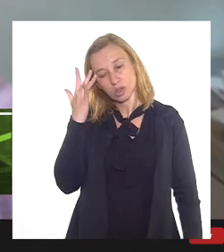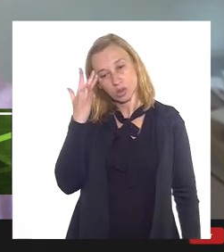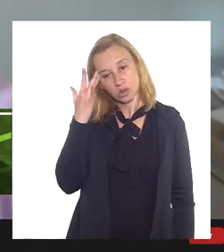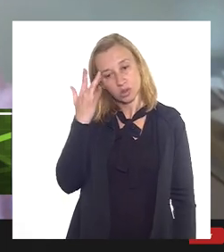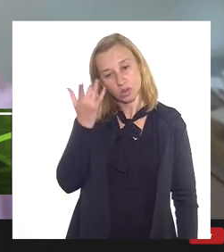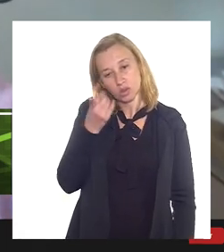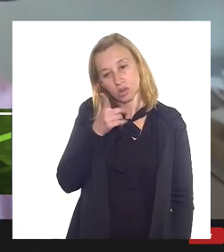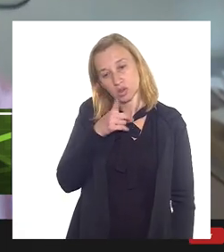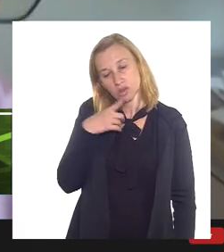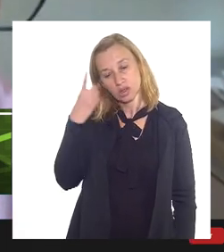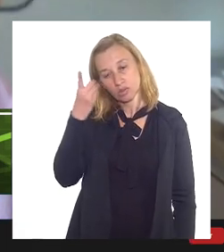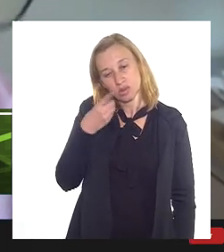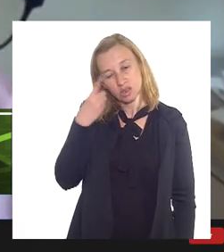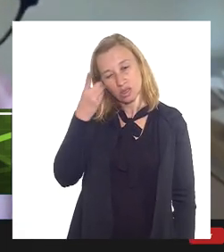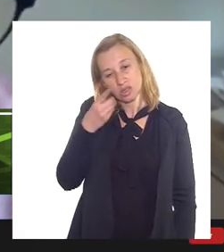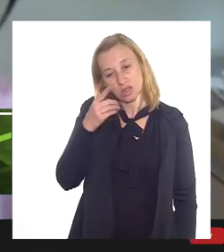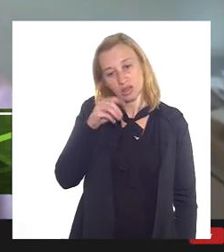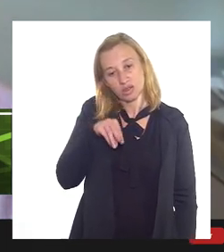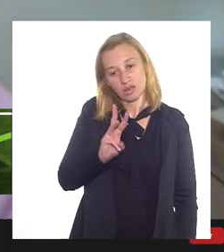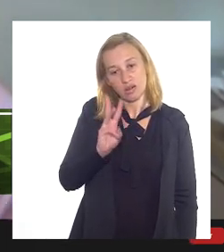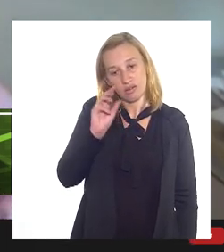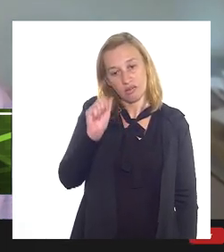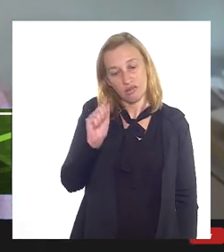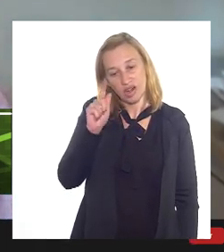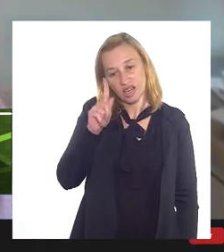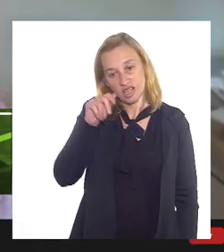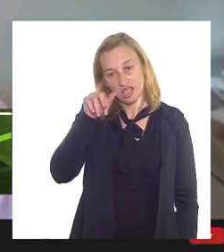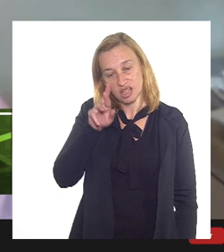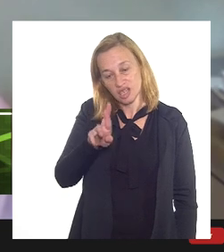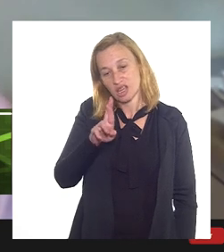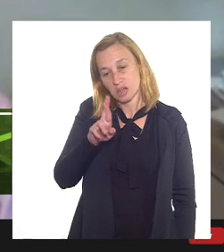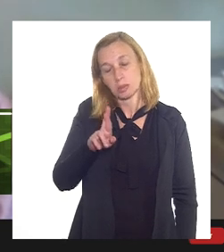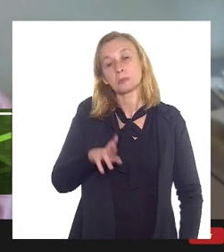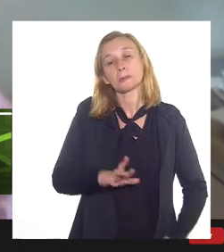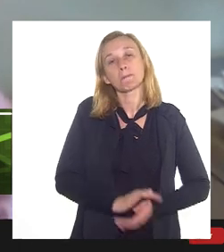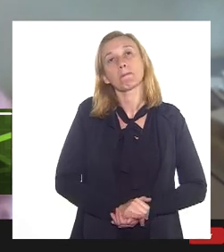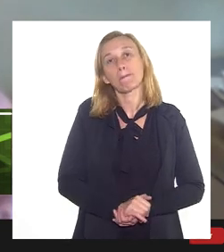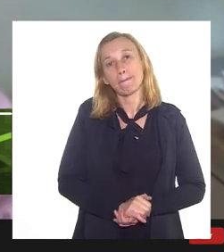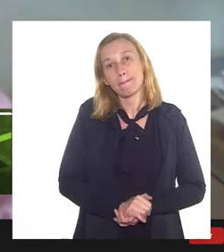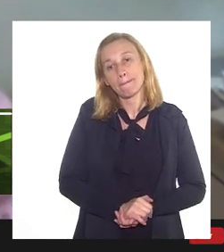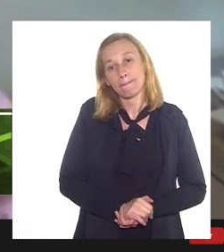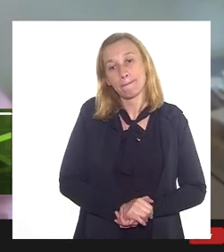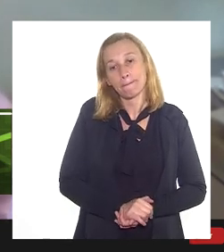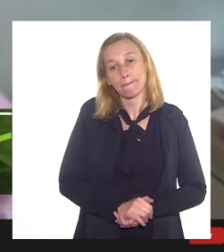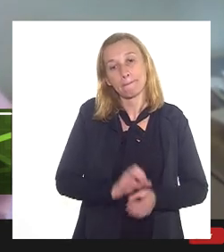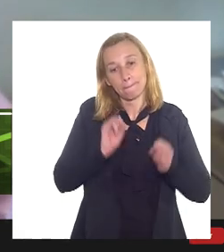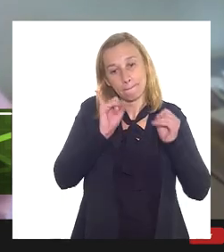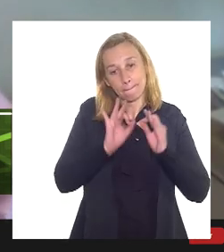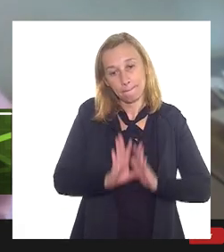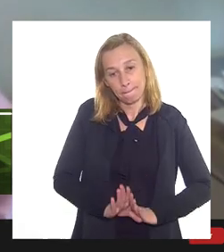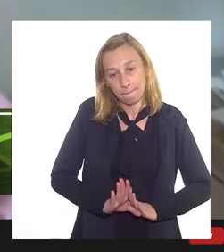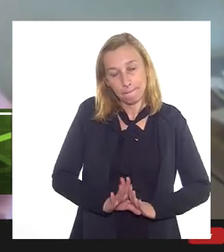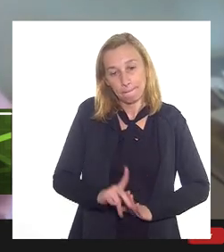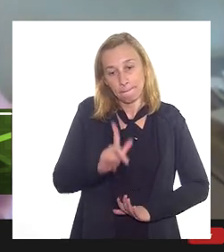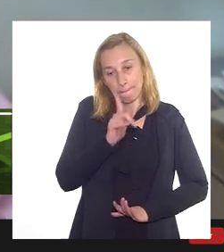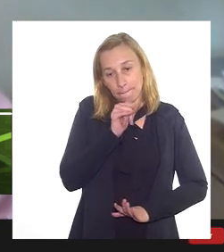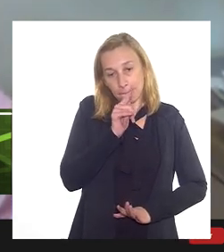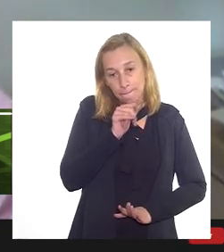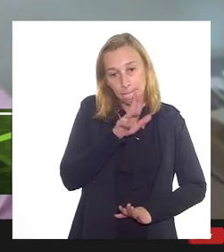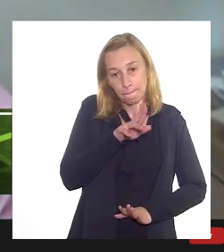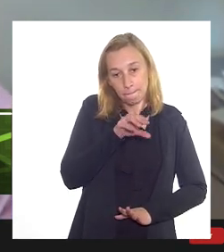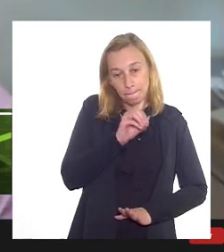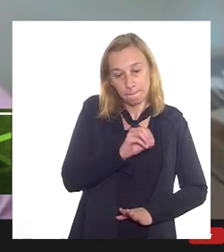Wagner, Wagner, Wagner, Wagner, Wagner, Wagner, Wagner, esclareceu que seria a água do reúso,